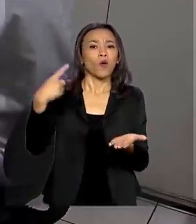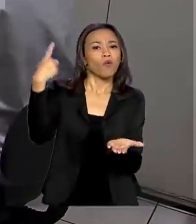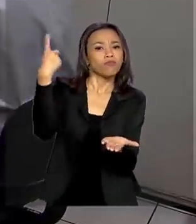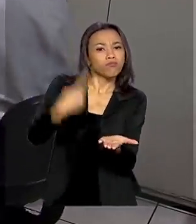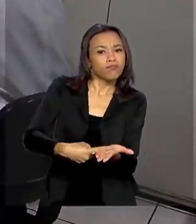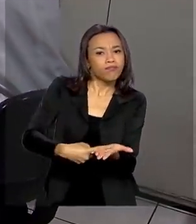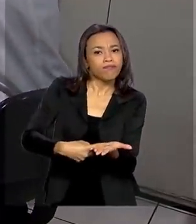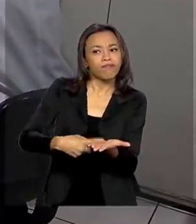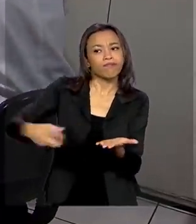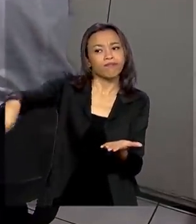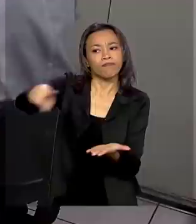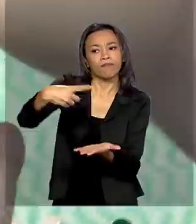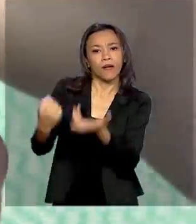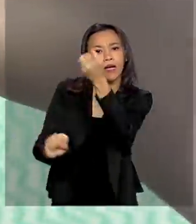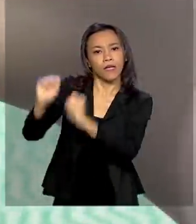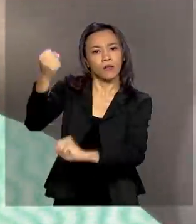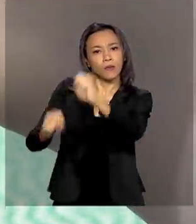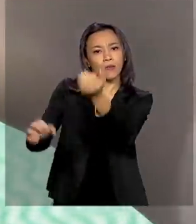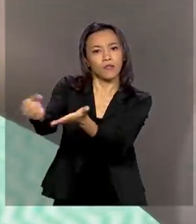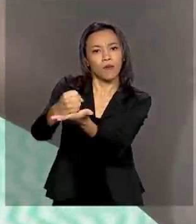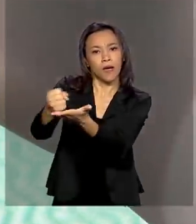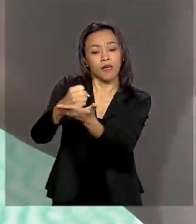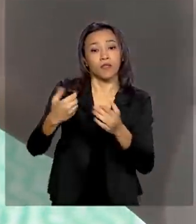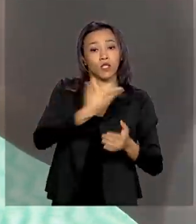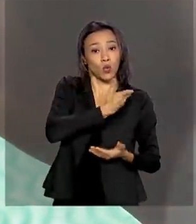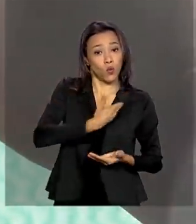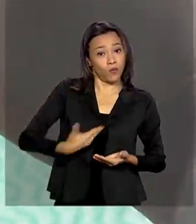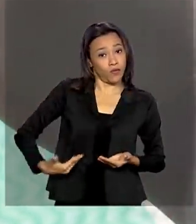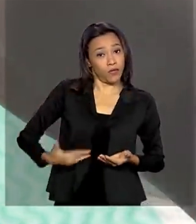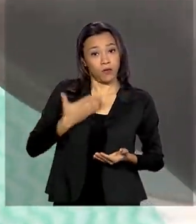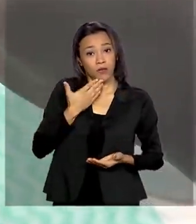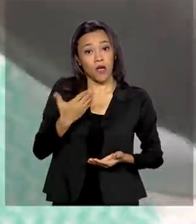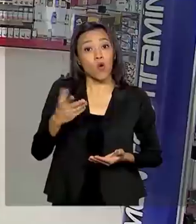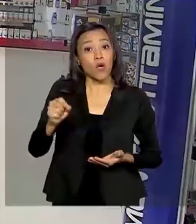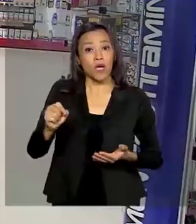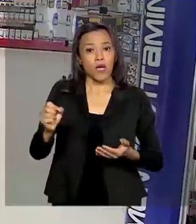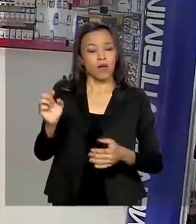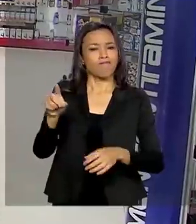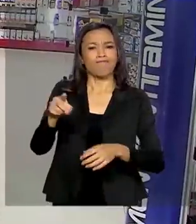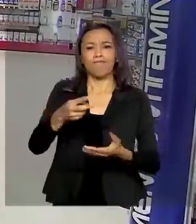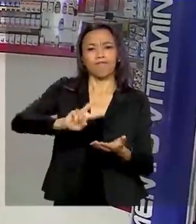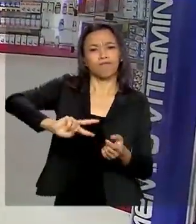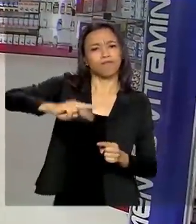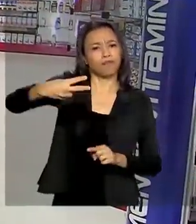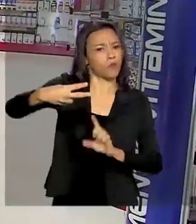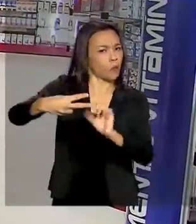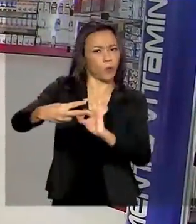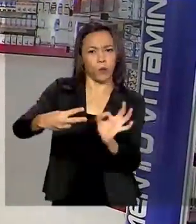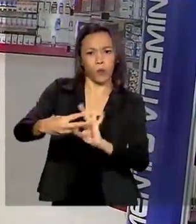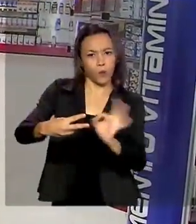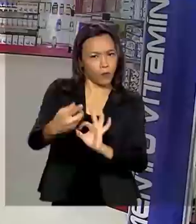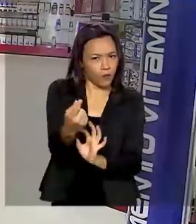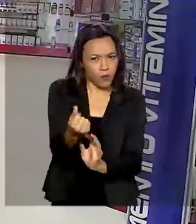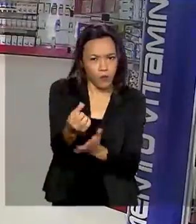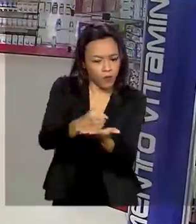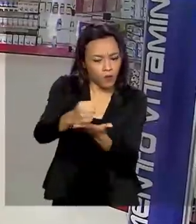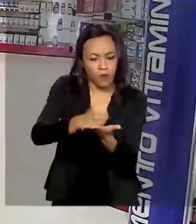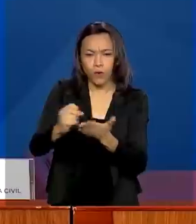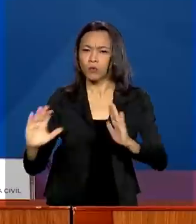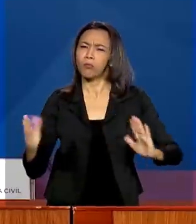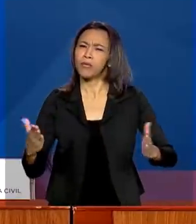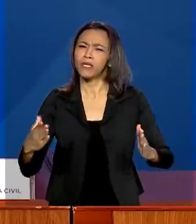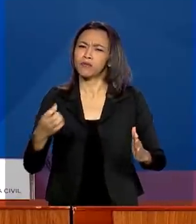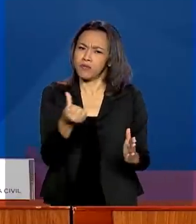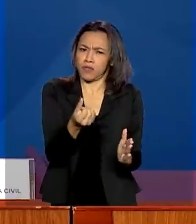farmacêutica e o governo prevê o congelamento dos preços de todos os medicamentos nos próximos 60 dias.